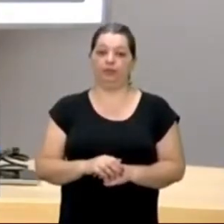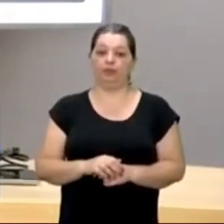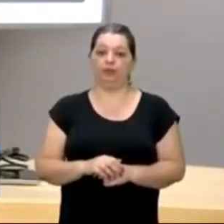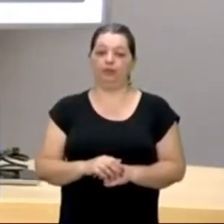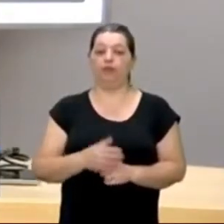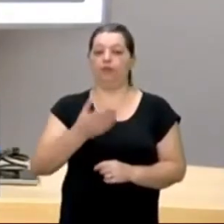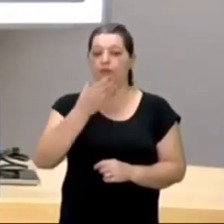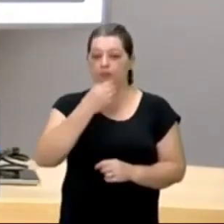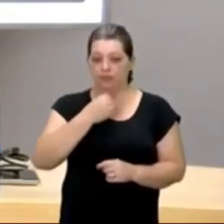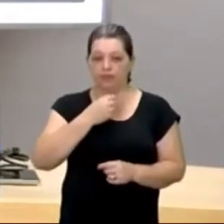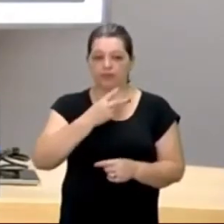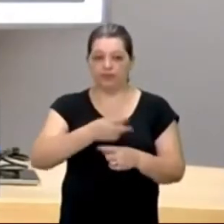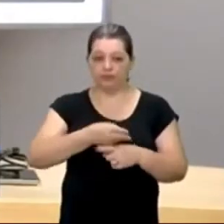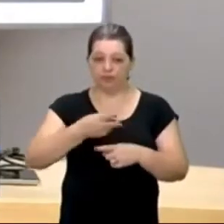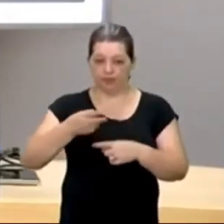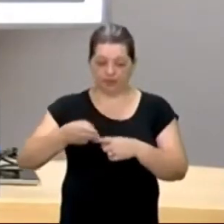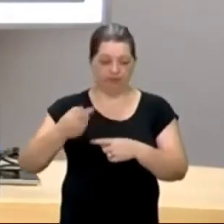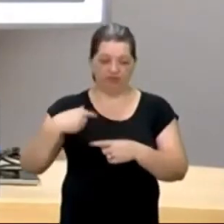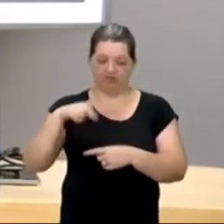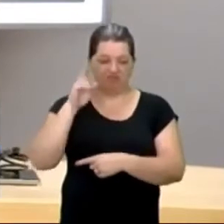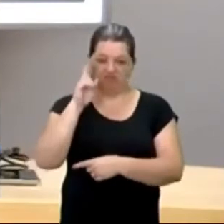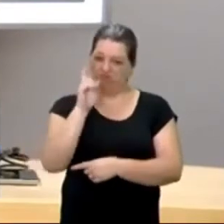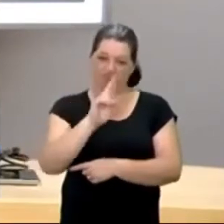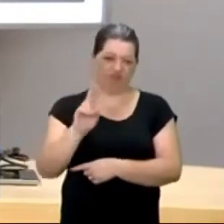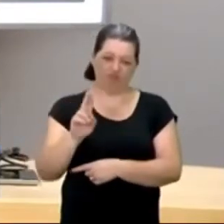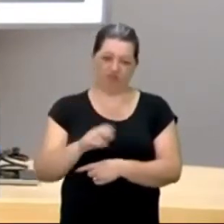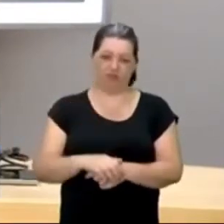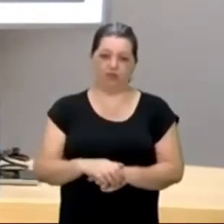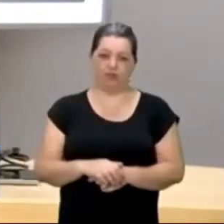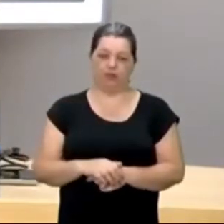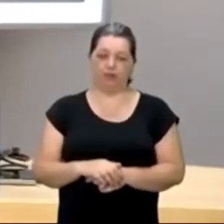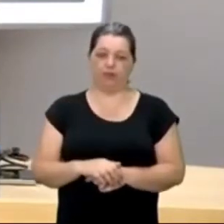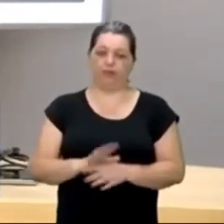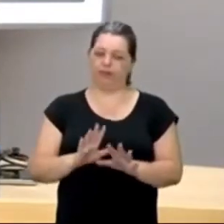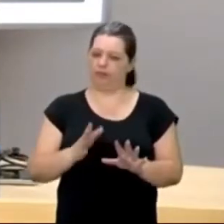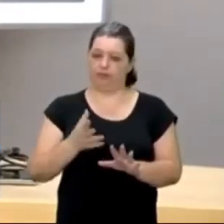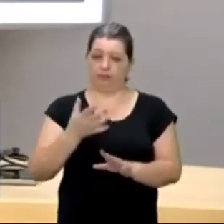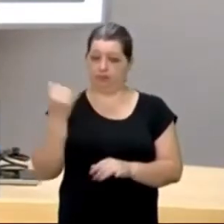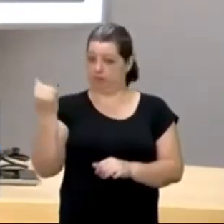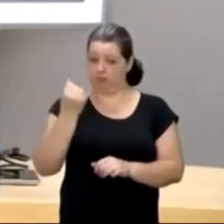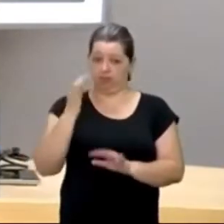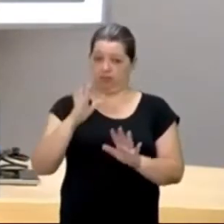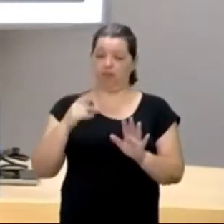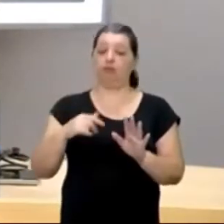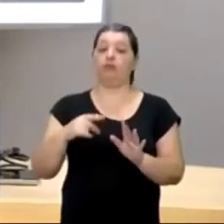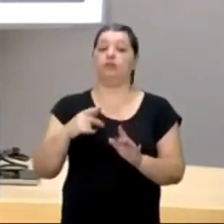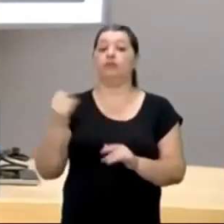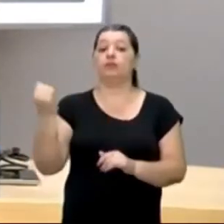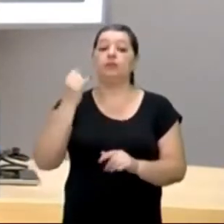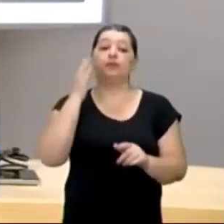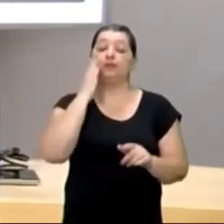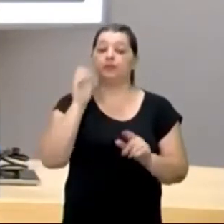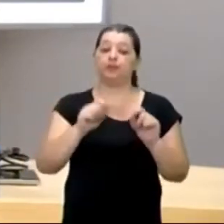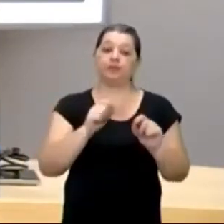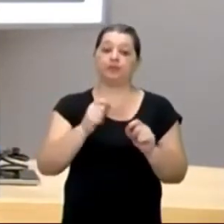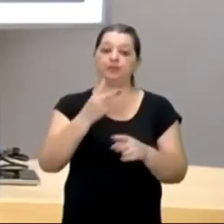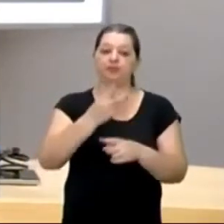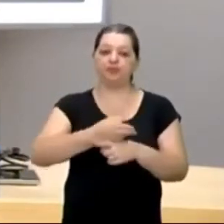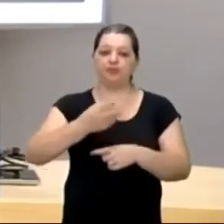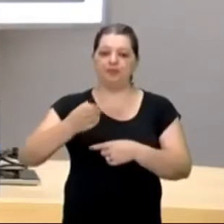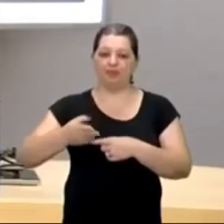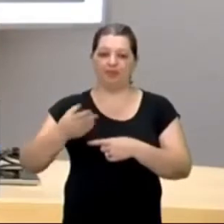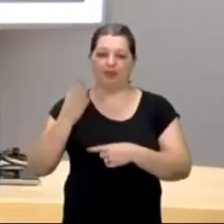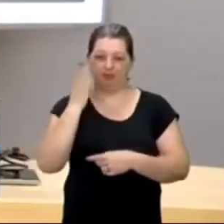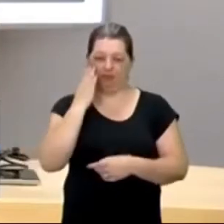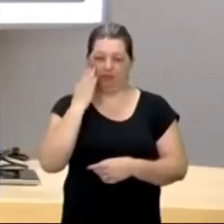O editor, que eu não vou me lembrar o nome agora, também não é importante. O importante é você saber o quê? Que ela veio com cortes. Por que cortes? Aquelas